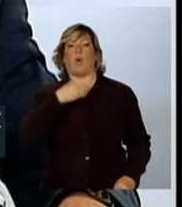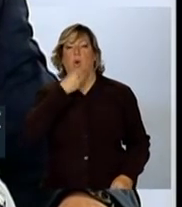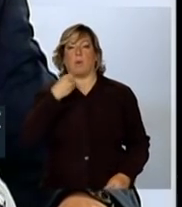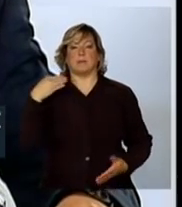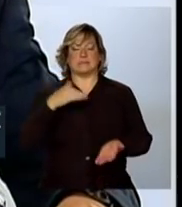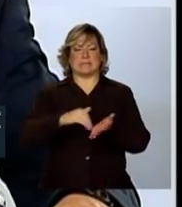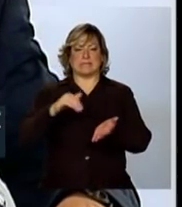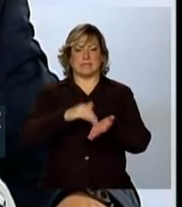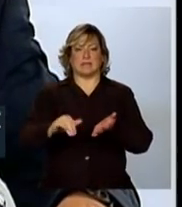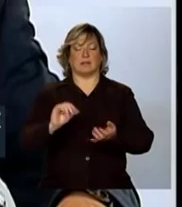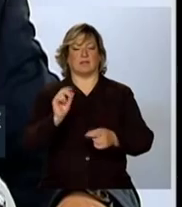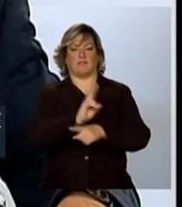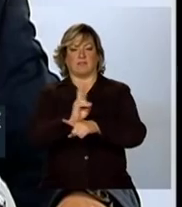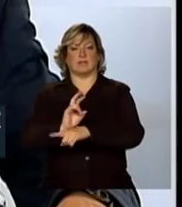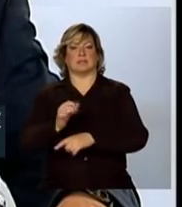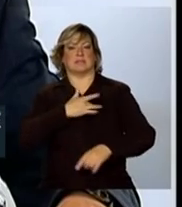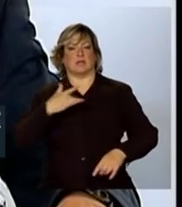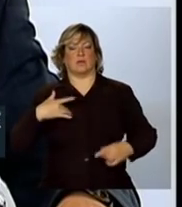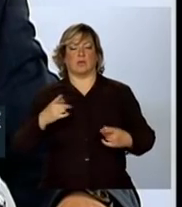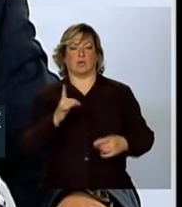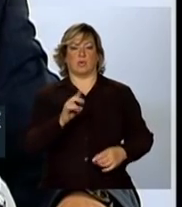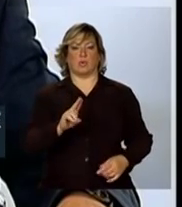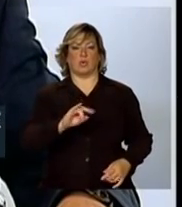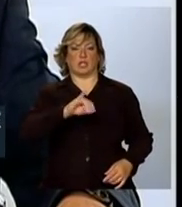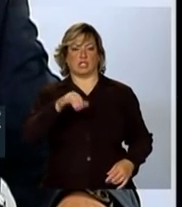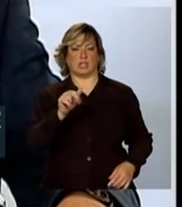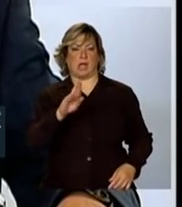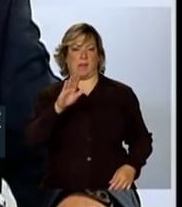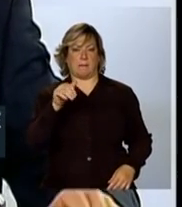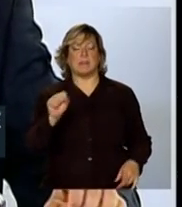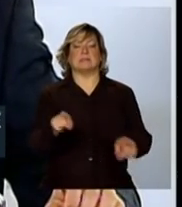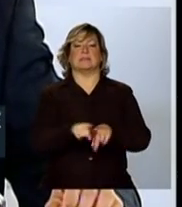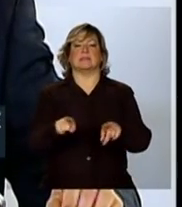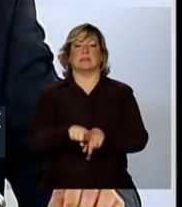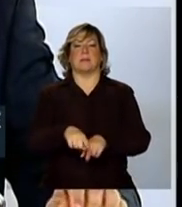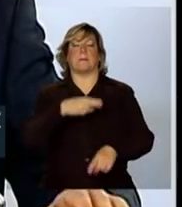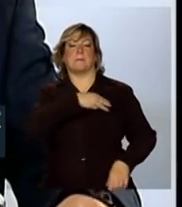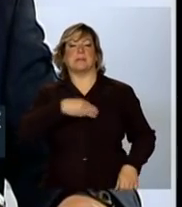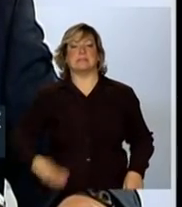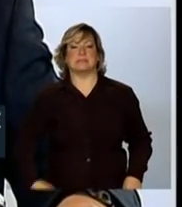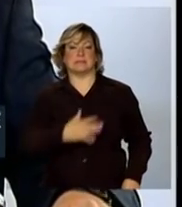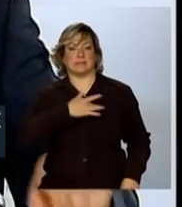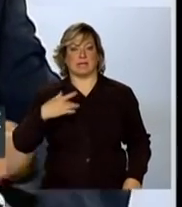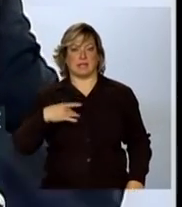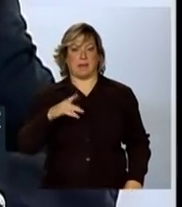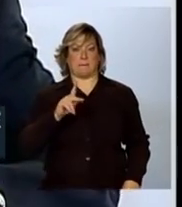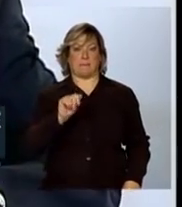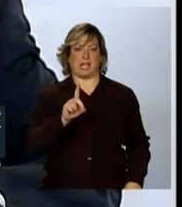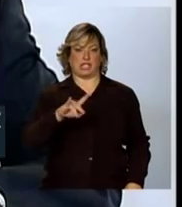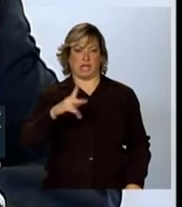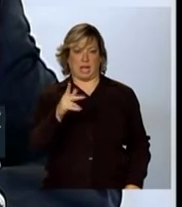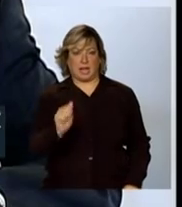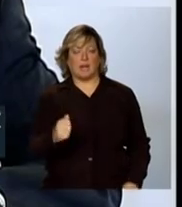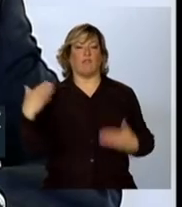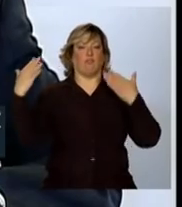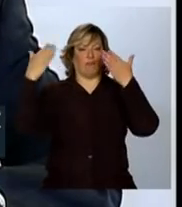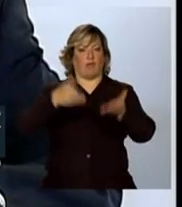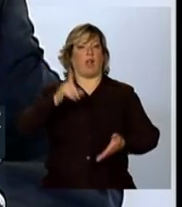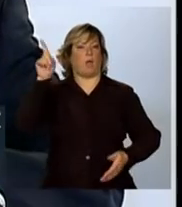Saúl de Vigilância de Saúl, Dr. Yarba Barbosa e o ministro de Saúl, Alexandre Padilla,